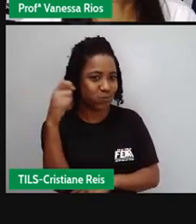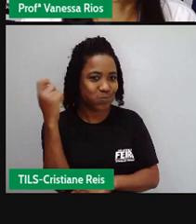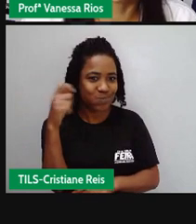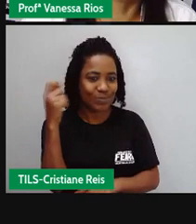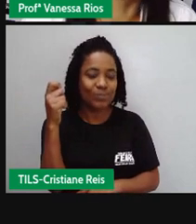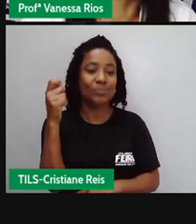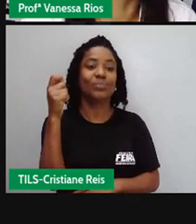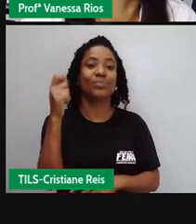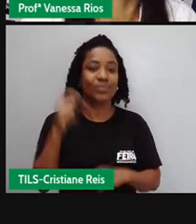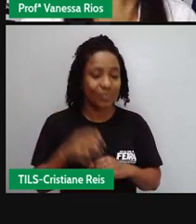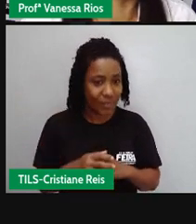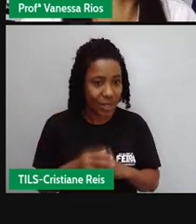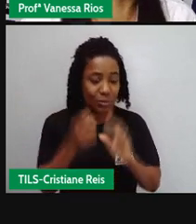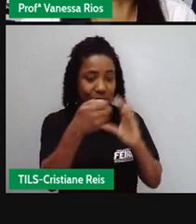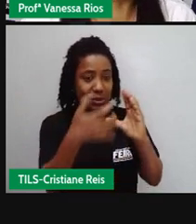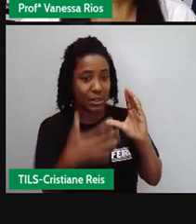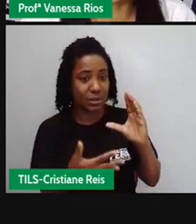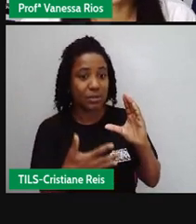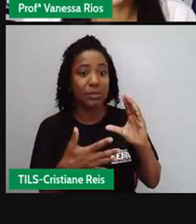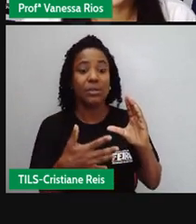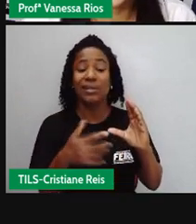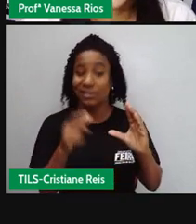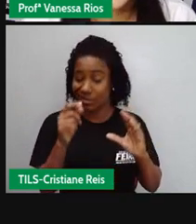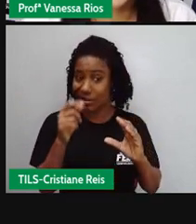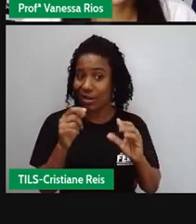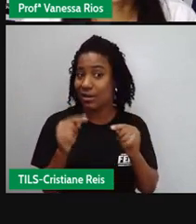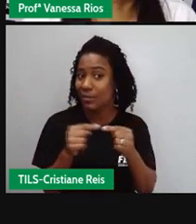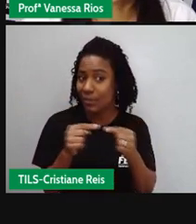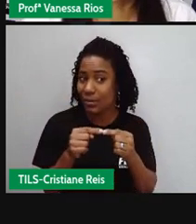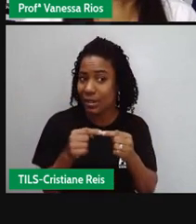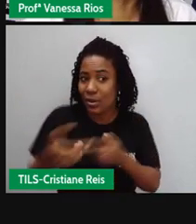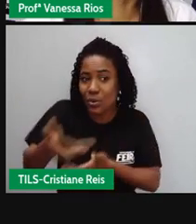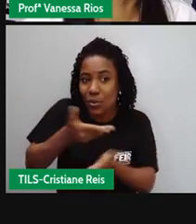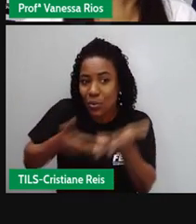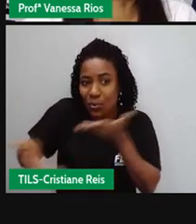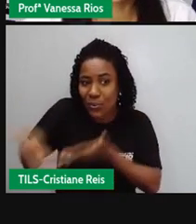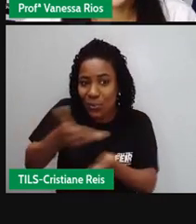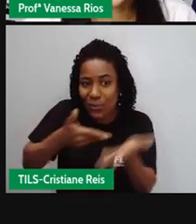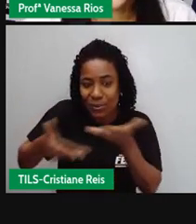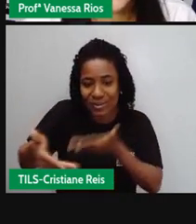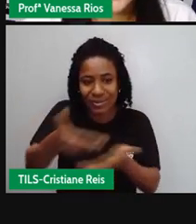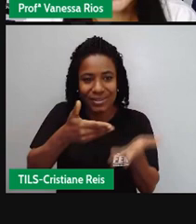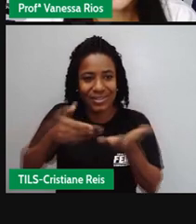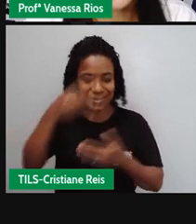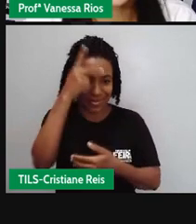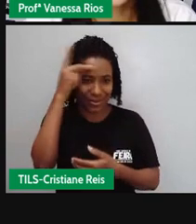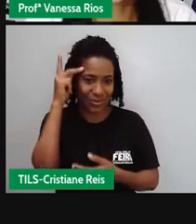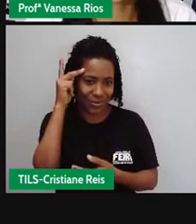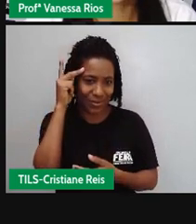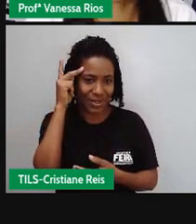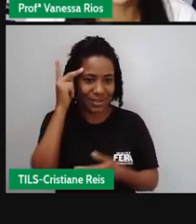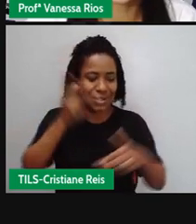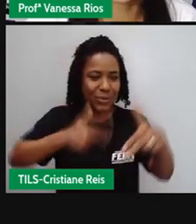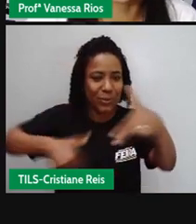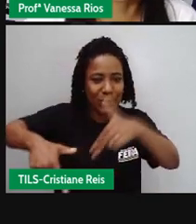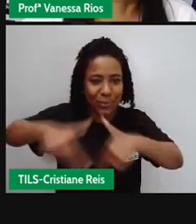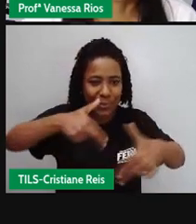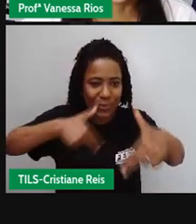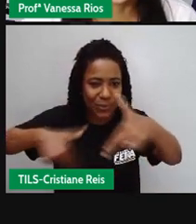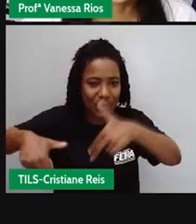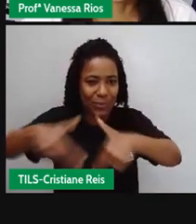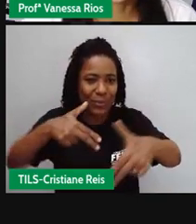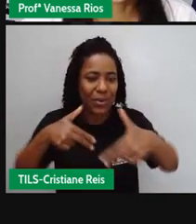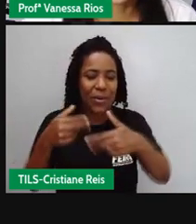o cotidiano e sobre as relações humanas. É muito interessante conhecer a história, né, e observar aí